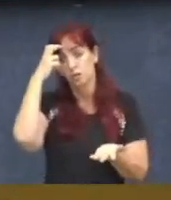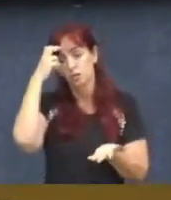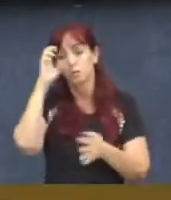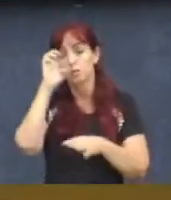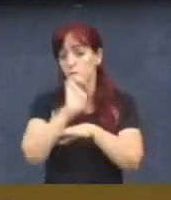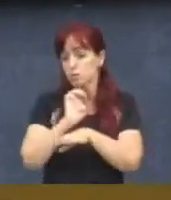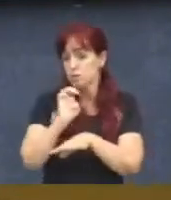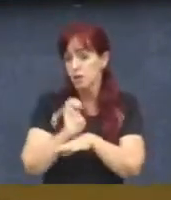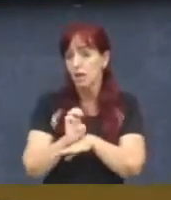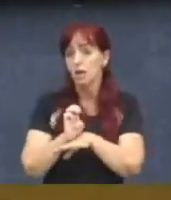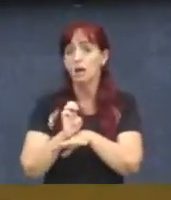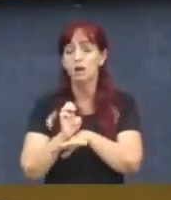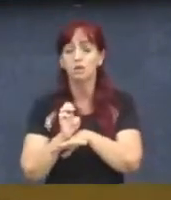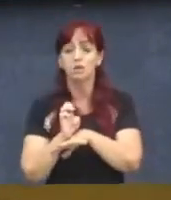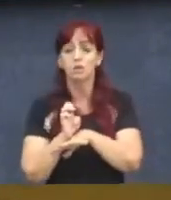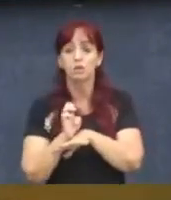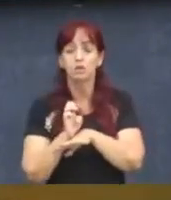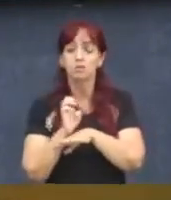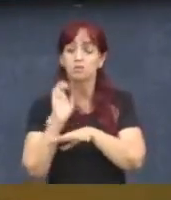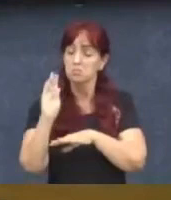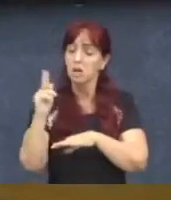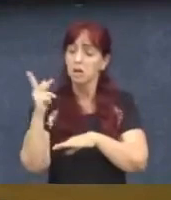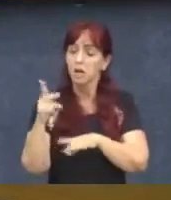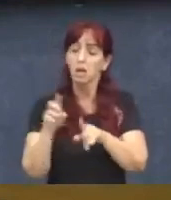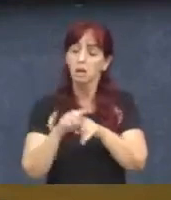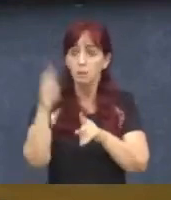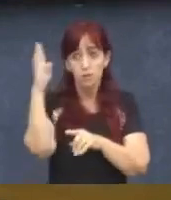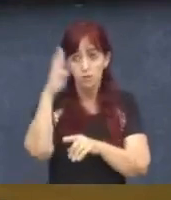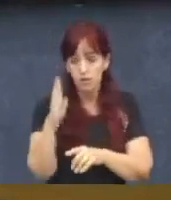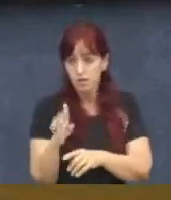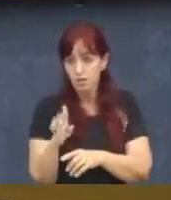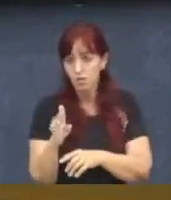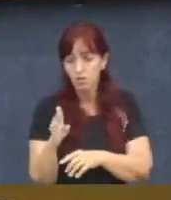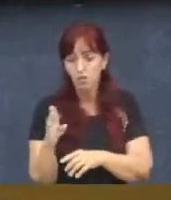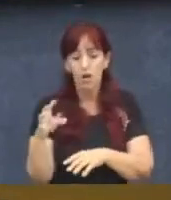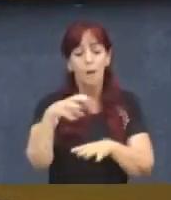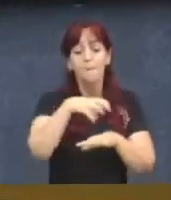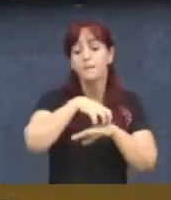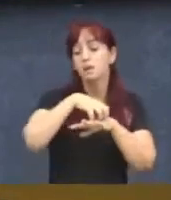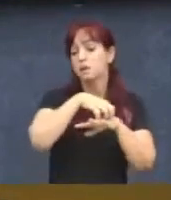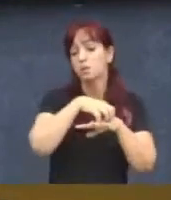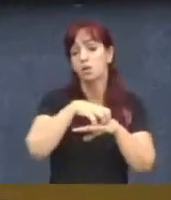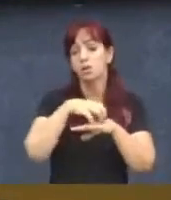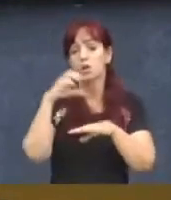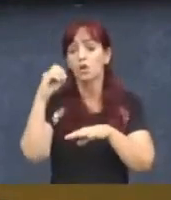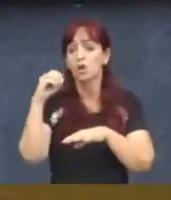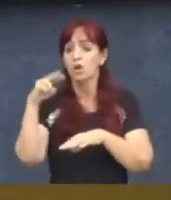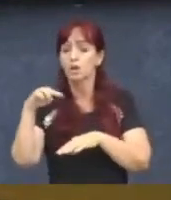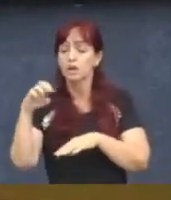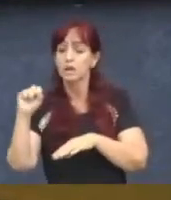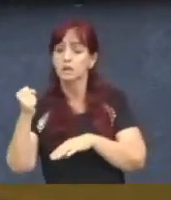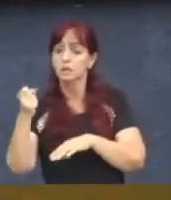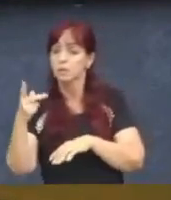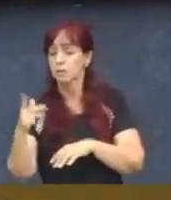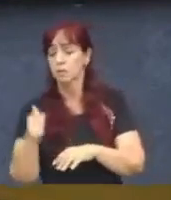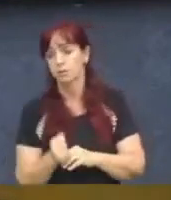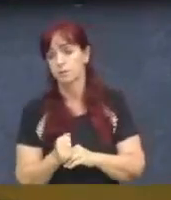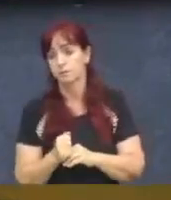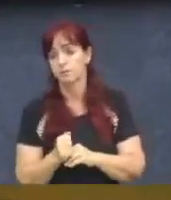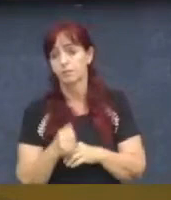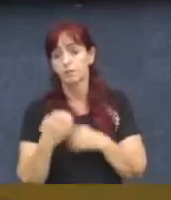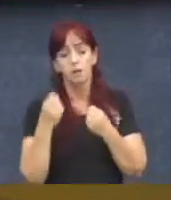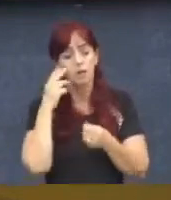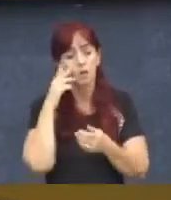no Brasil e depois reconhecido pelo patrimônio mundial da Unesco. Olha o que está acontecendo lá, gente. Temos uma